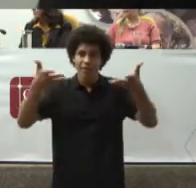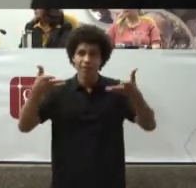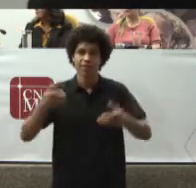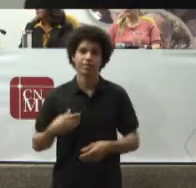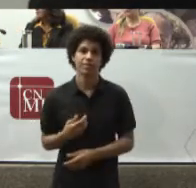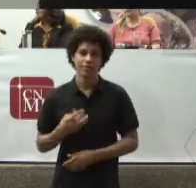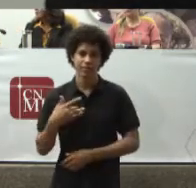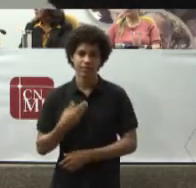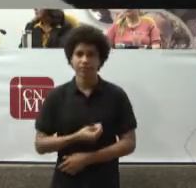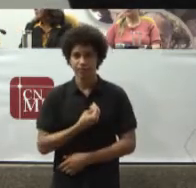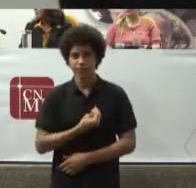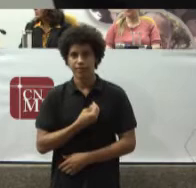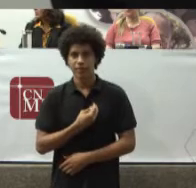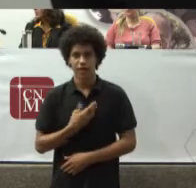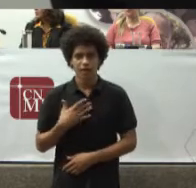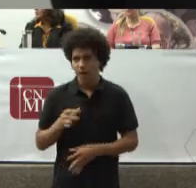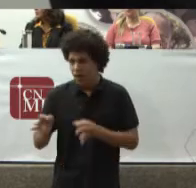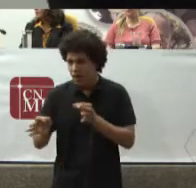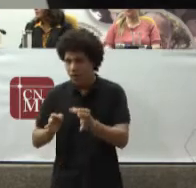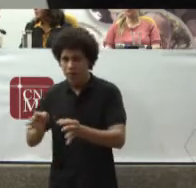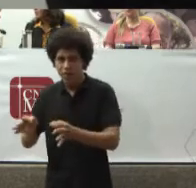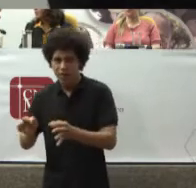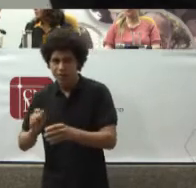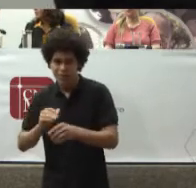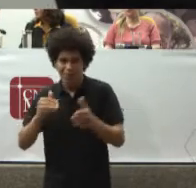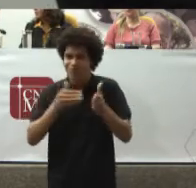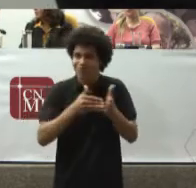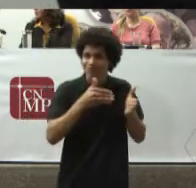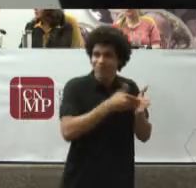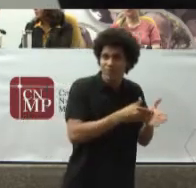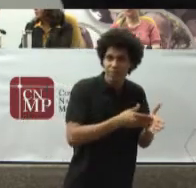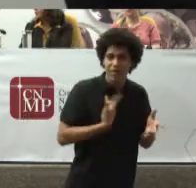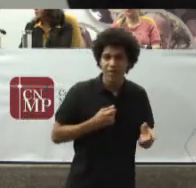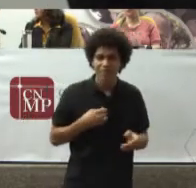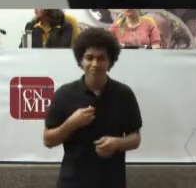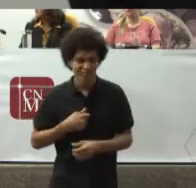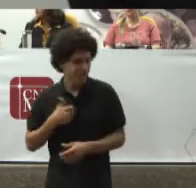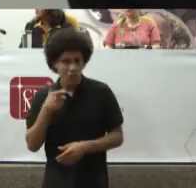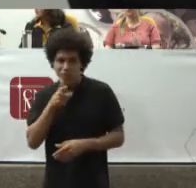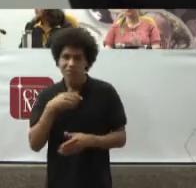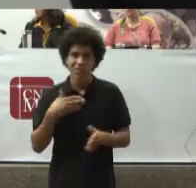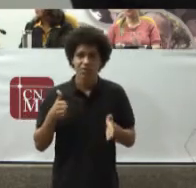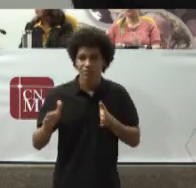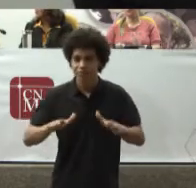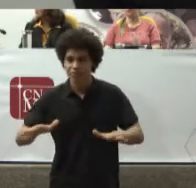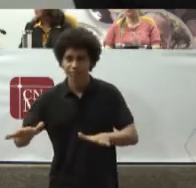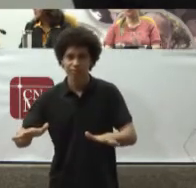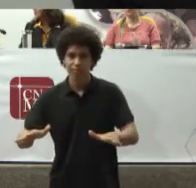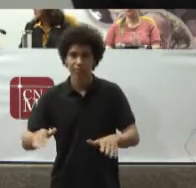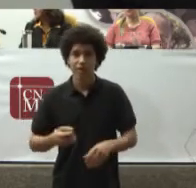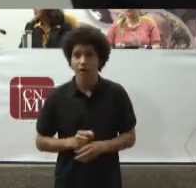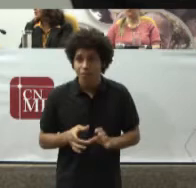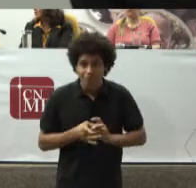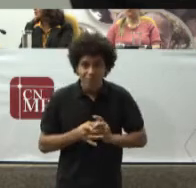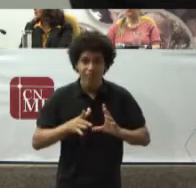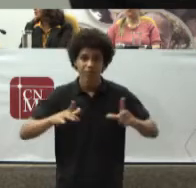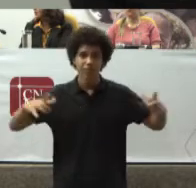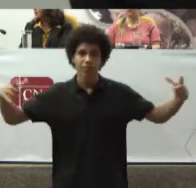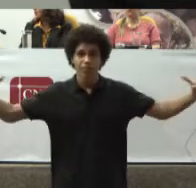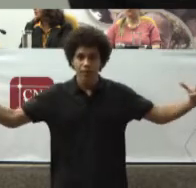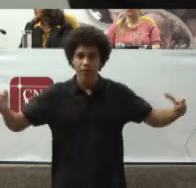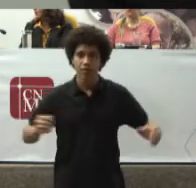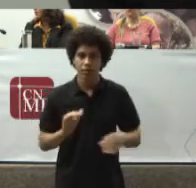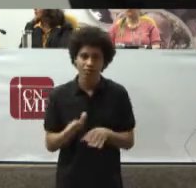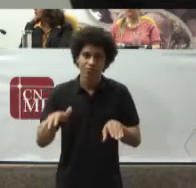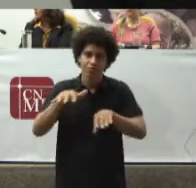Corrige Obstáculos Que impedem A acessibilidade Elas ampliam Cobertura Então